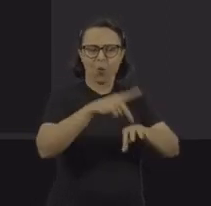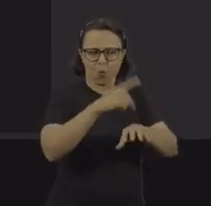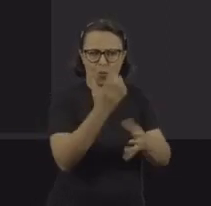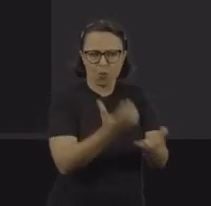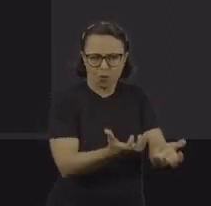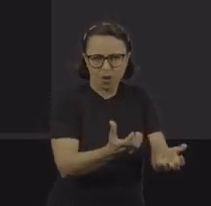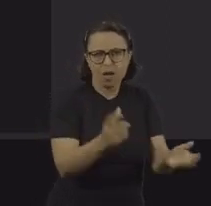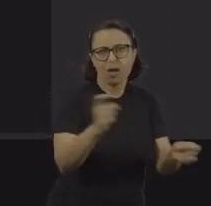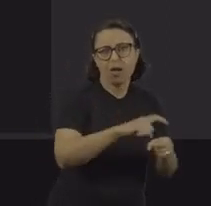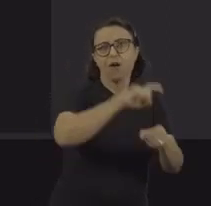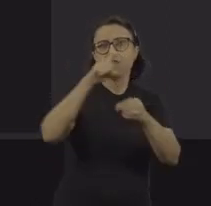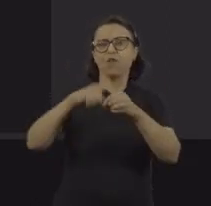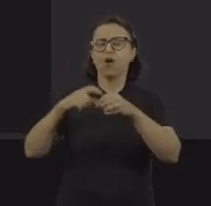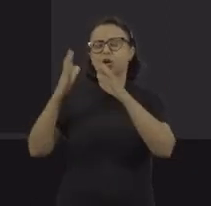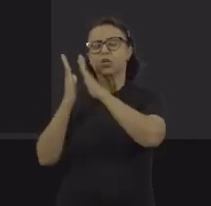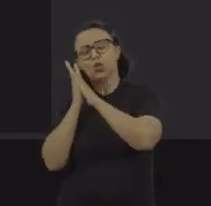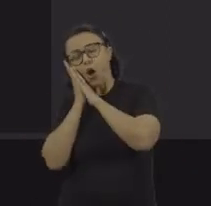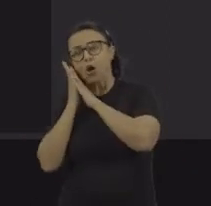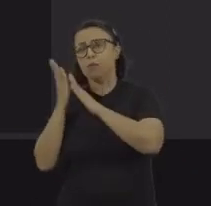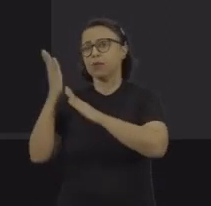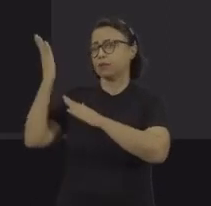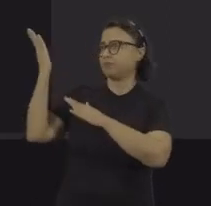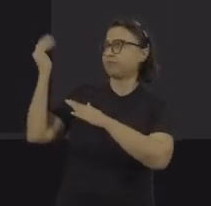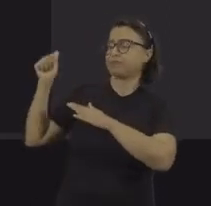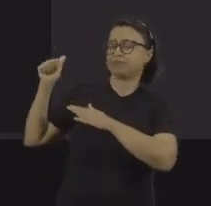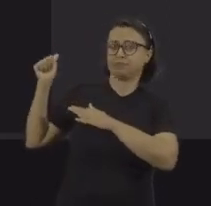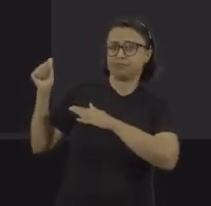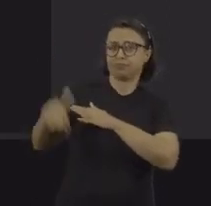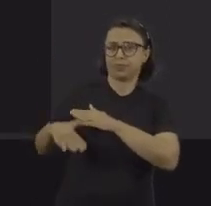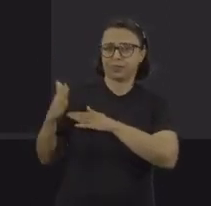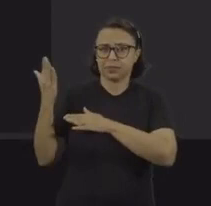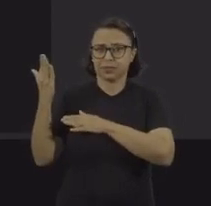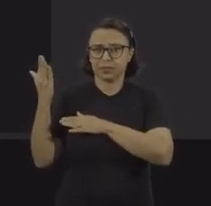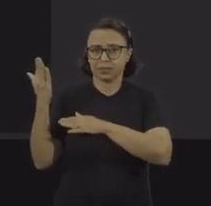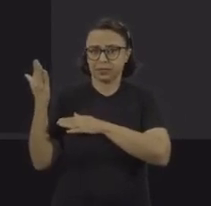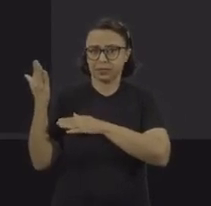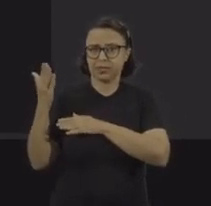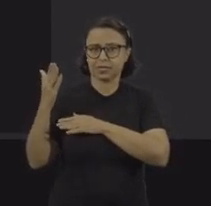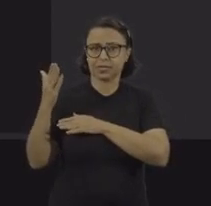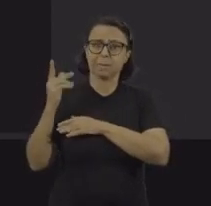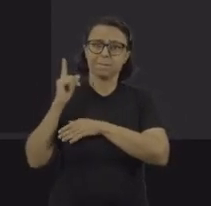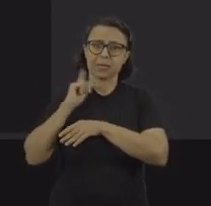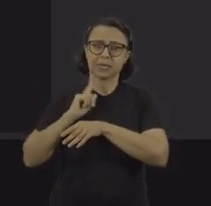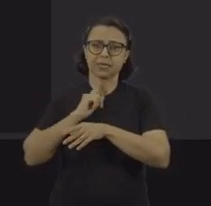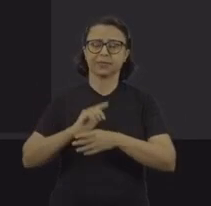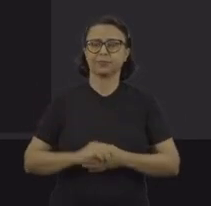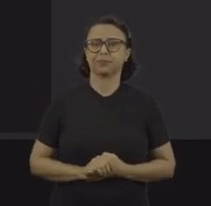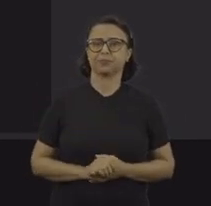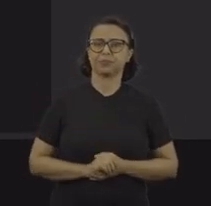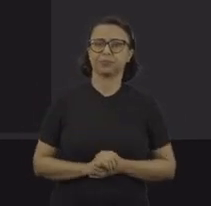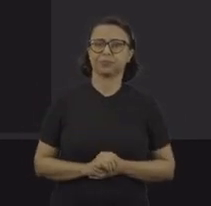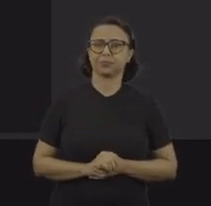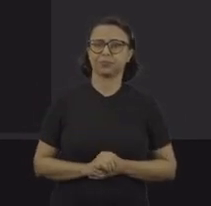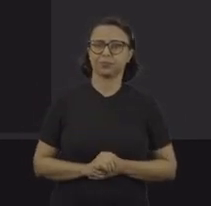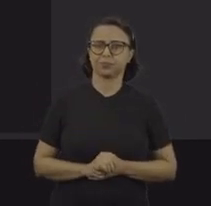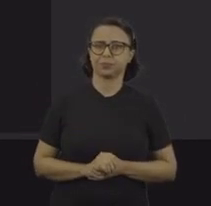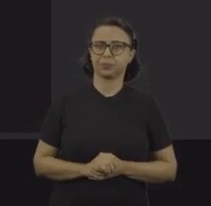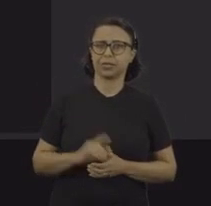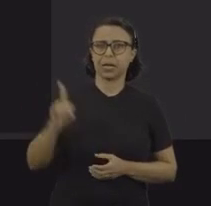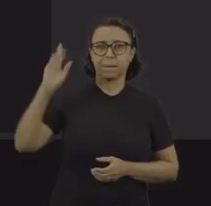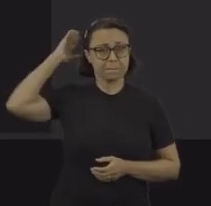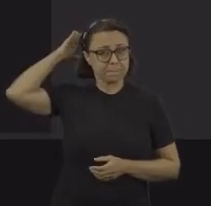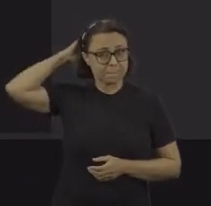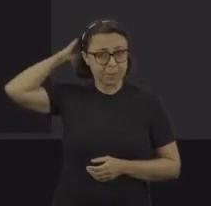evoluções, né, que a gente percebe aí no setor. Aqui, pecuária no